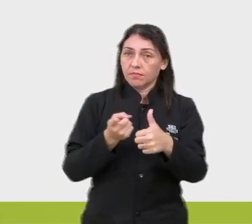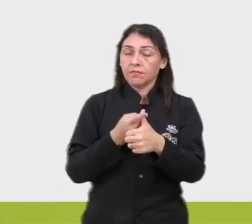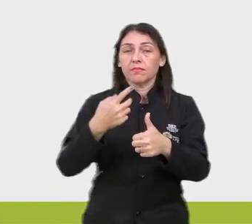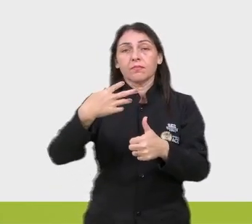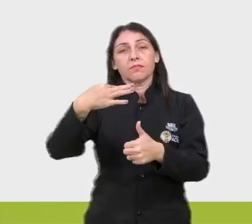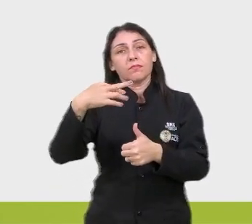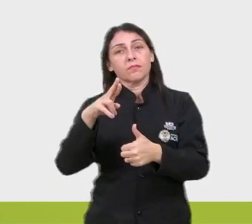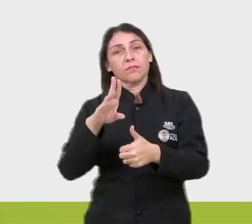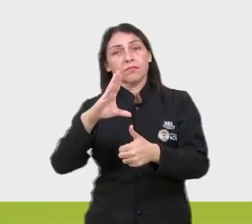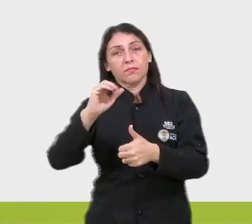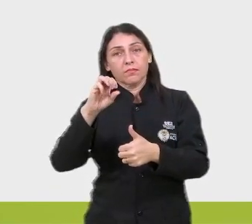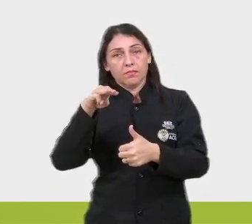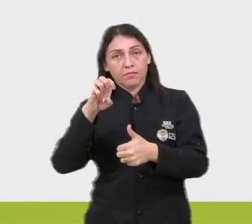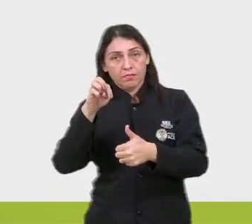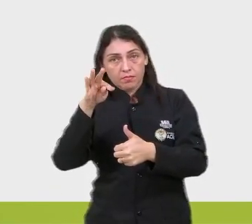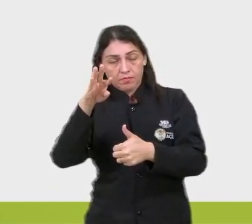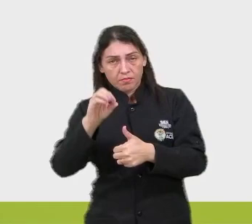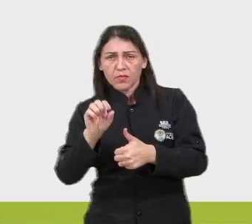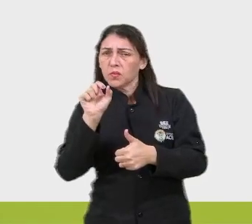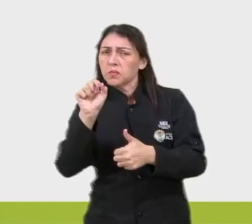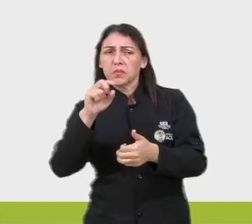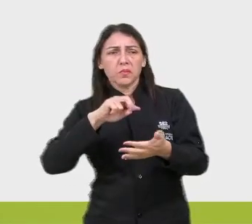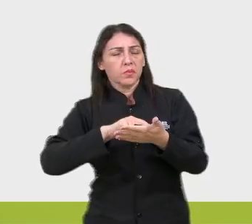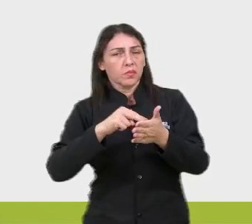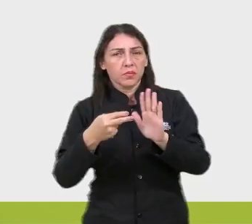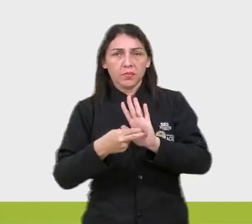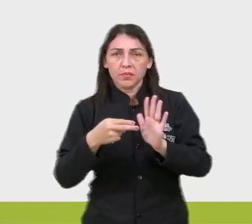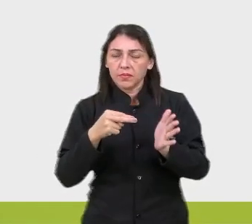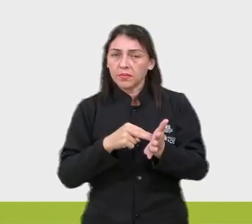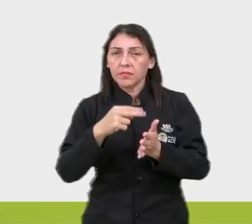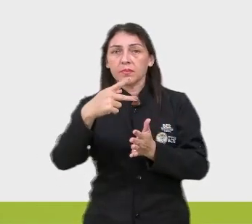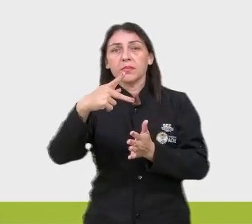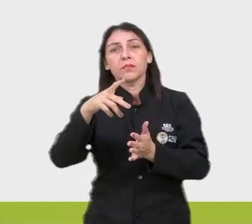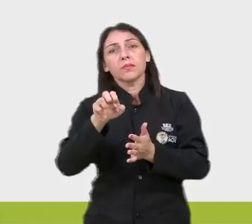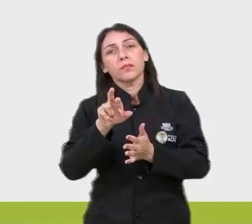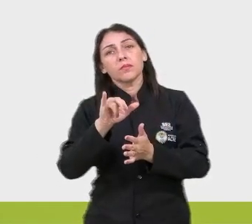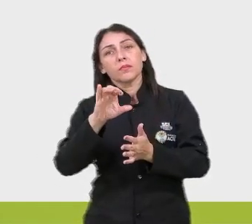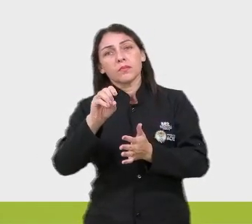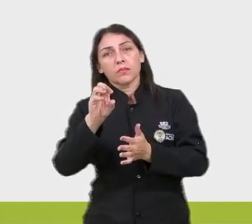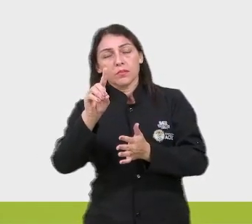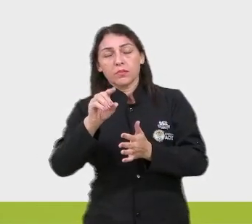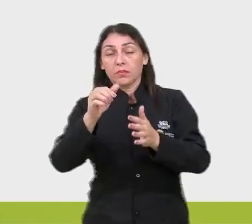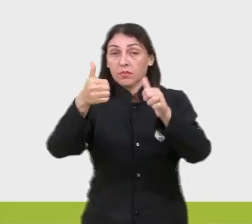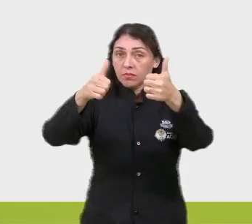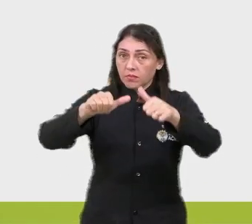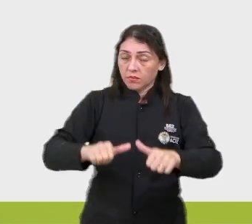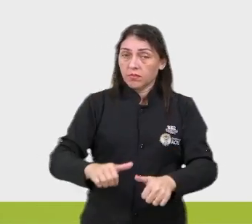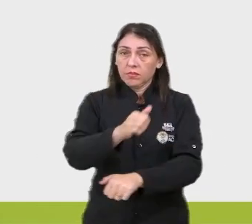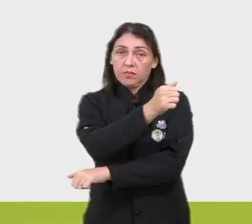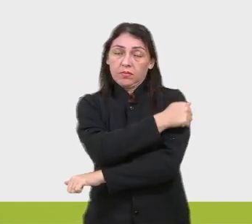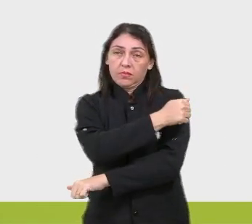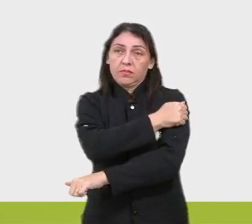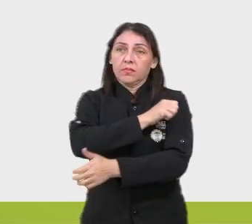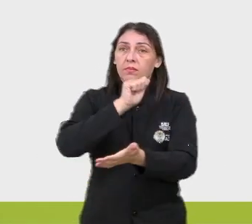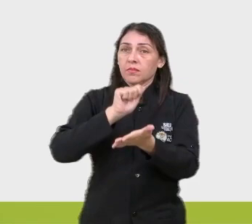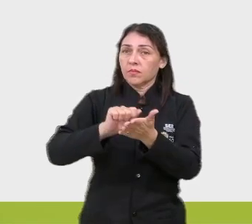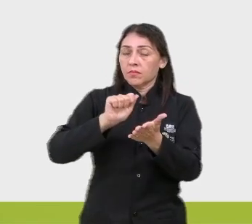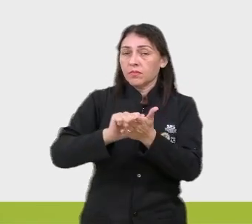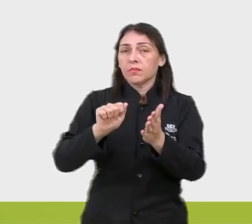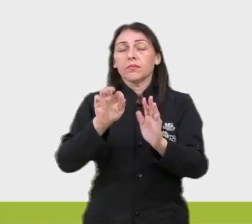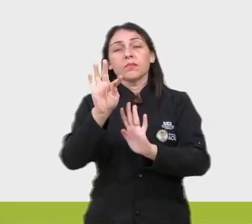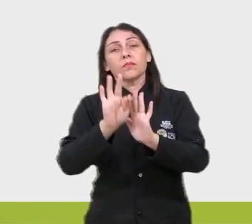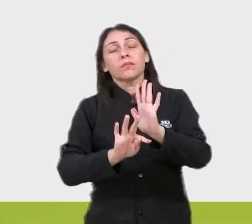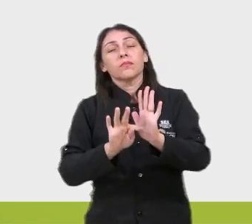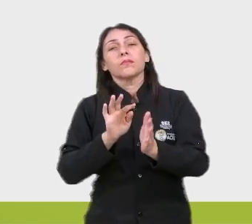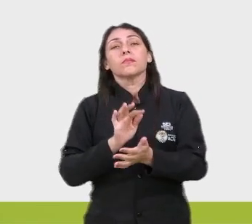truncamento de períodos. O que é o truncamento de períodos? Olha só essa análise que o aluno escreveu nesse texto.